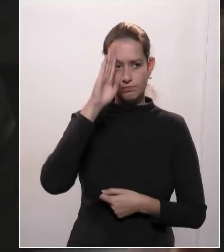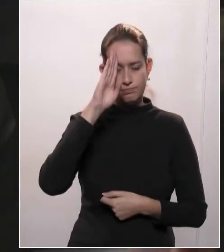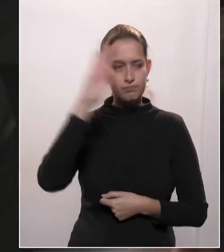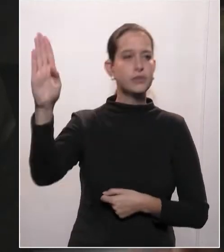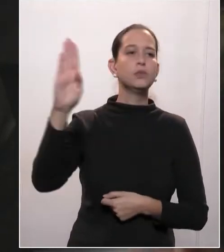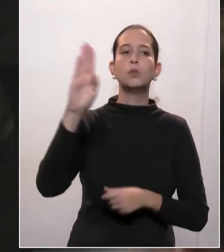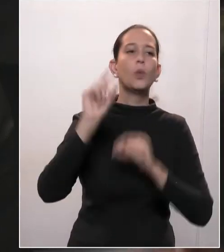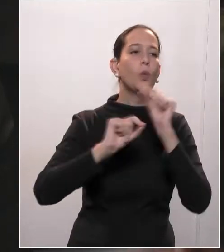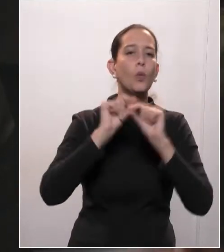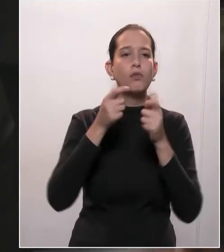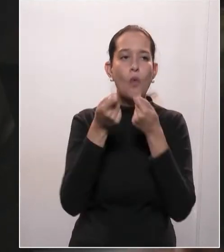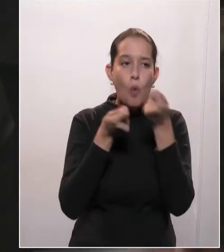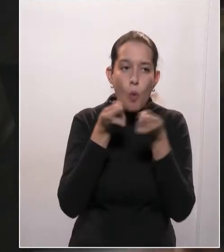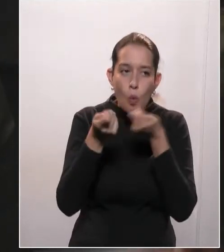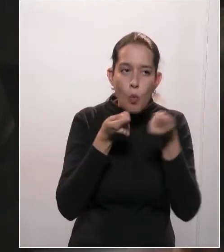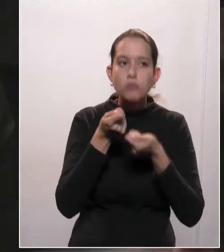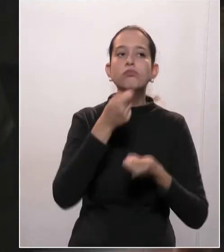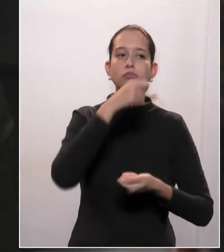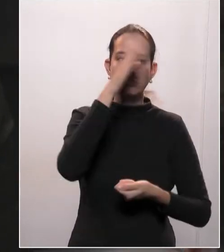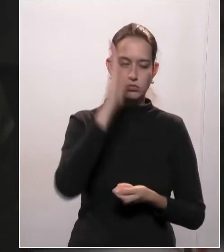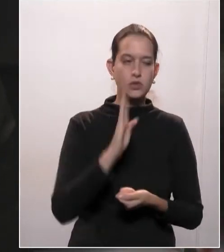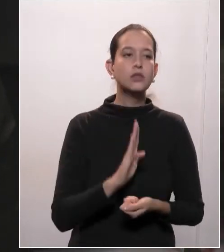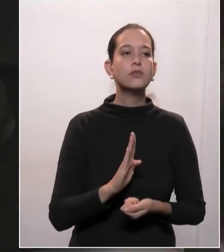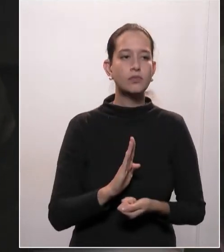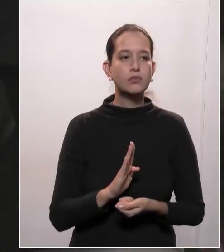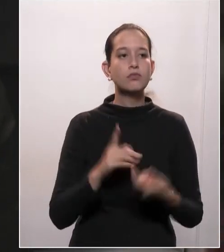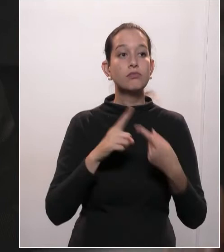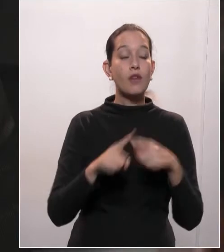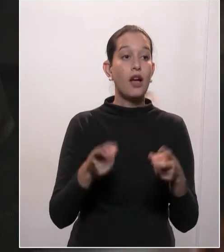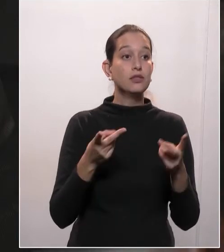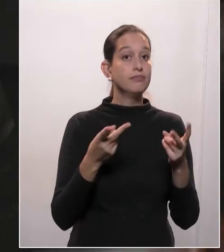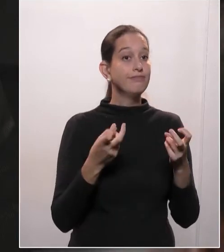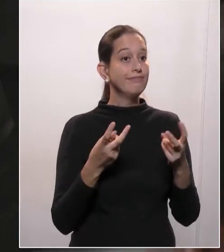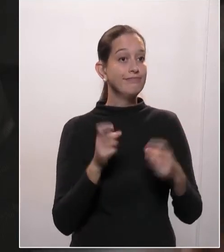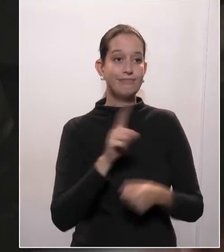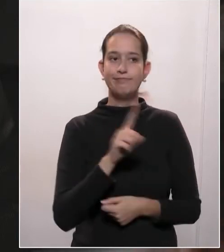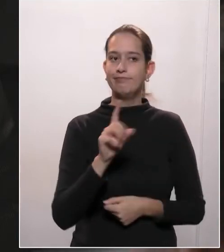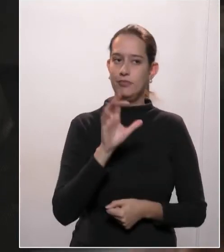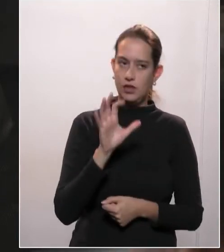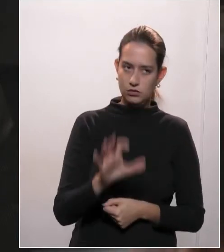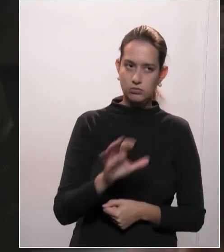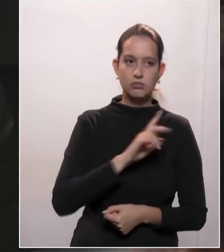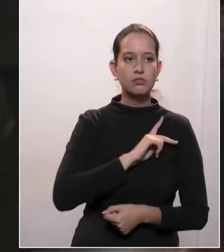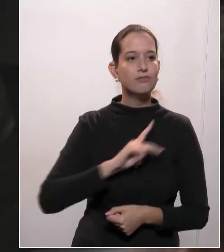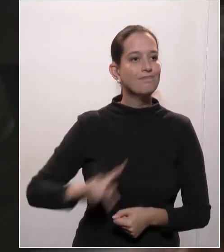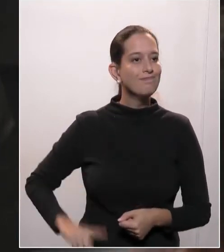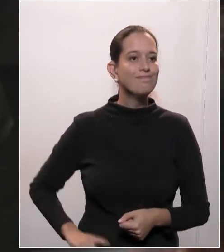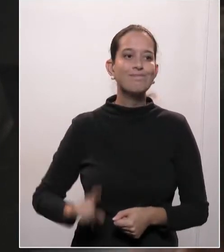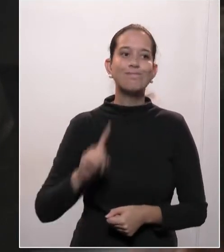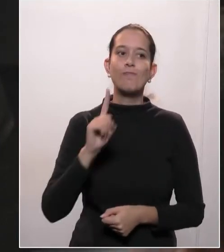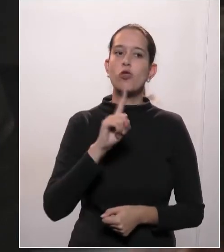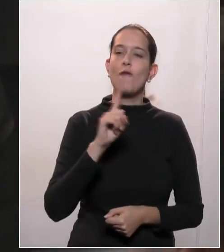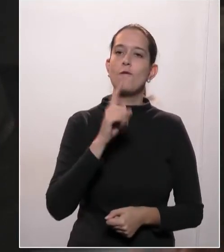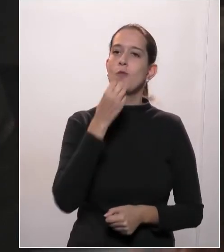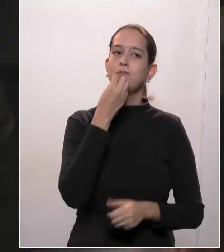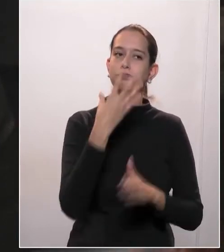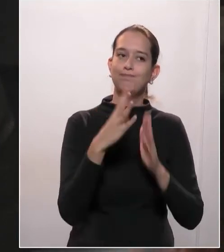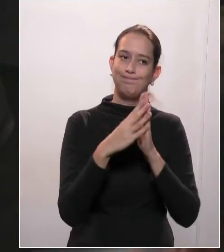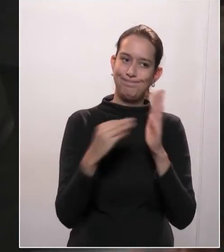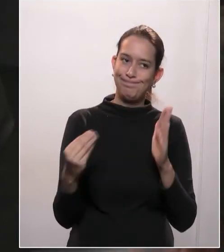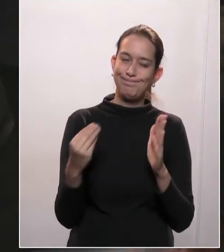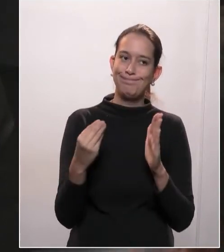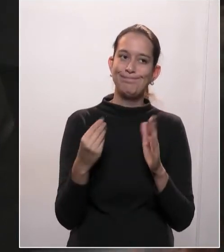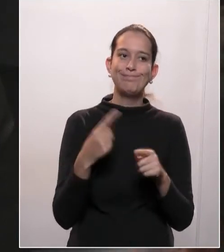do país. Infelizmente, não é o que nós estamos vendo, não é o bom exemplo que vem lá de cima, porque o presidente